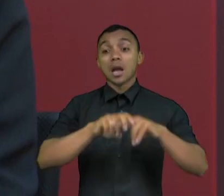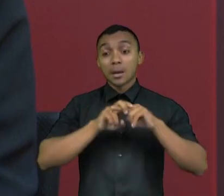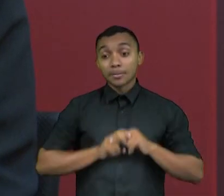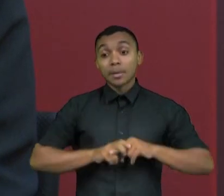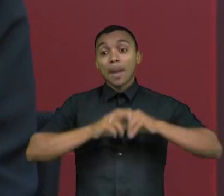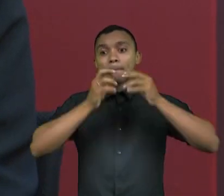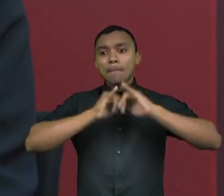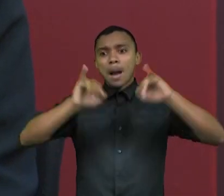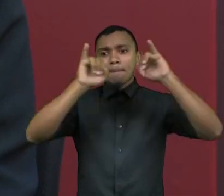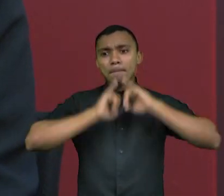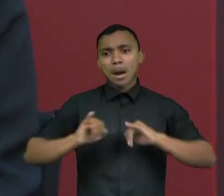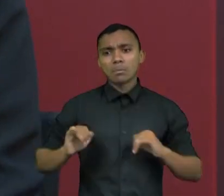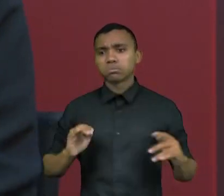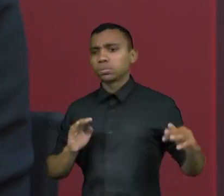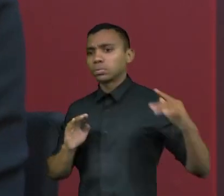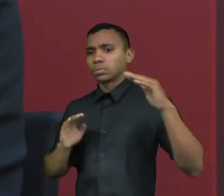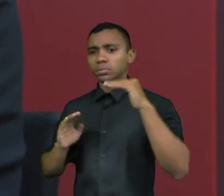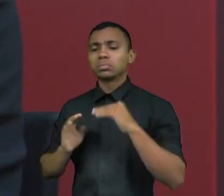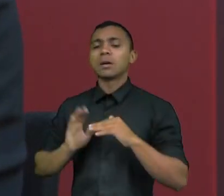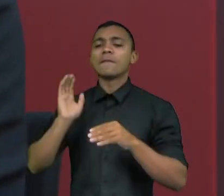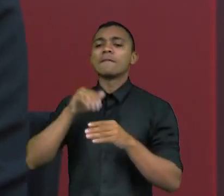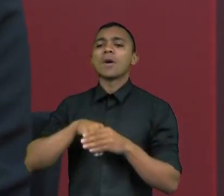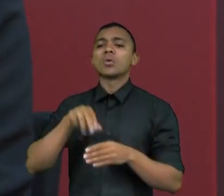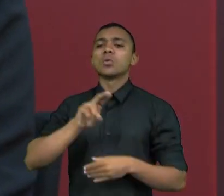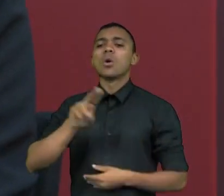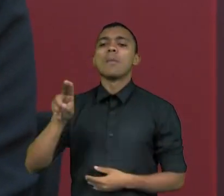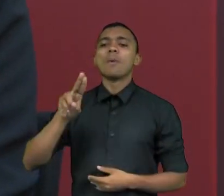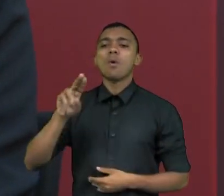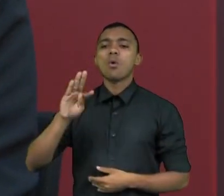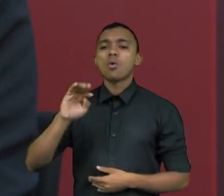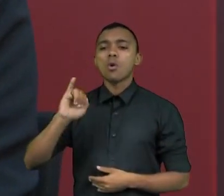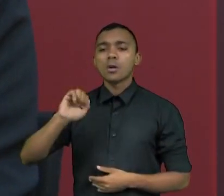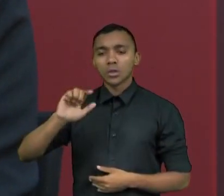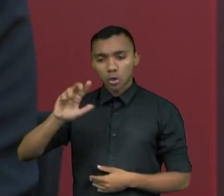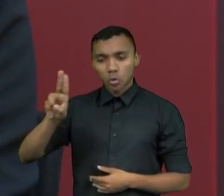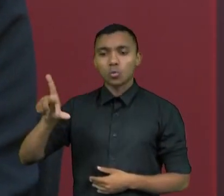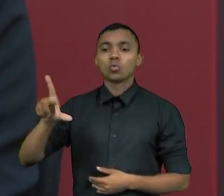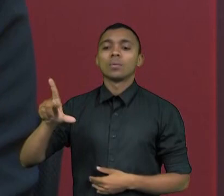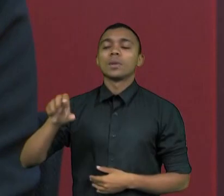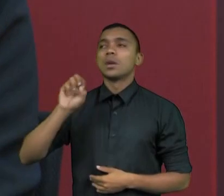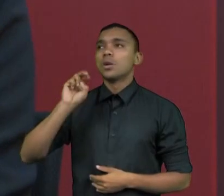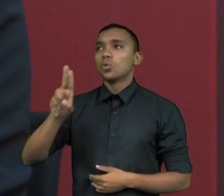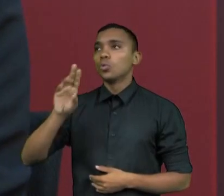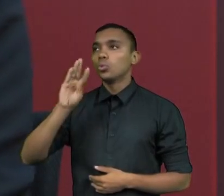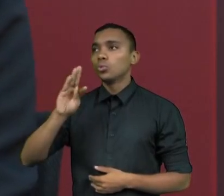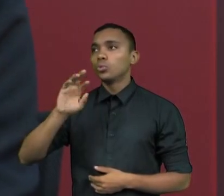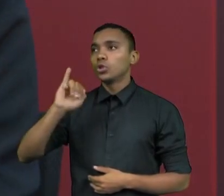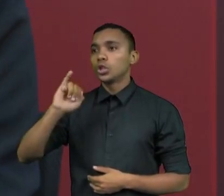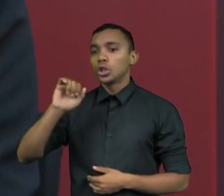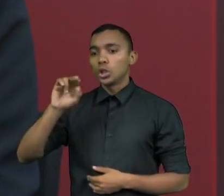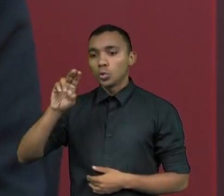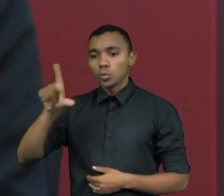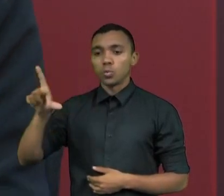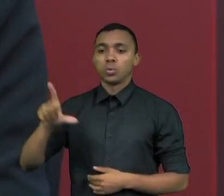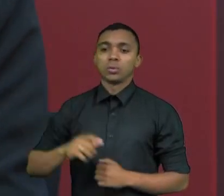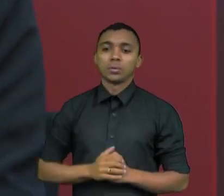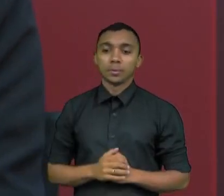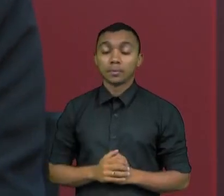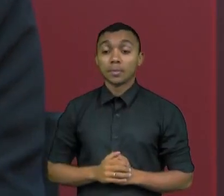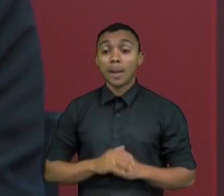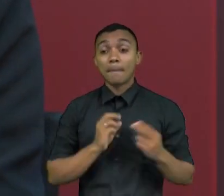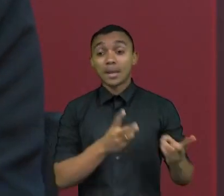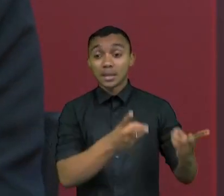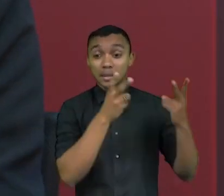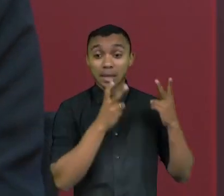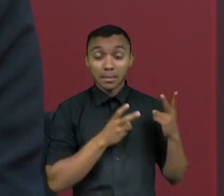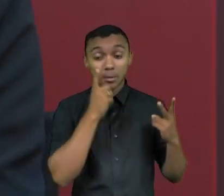na reta final pelo voto útil. E nós percebemos essa migração, tanto do eleitor da Simone Tebet quanto do eleitor do Ciro Gomes, para a